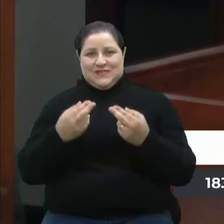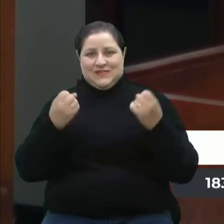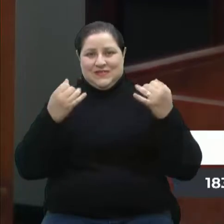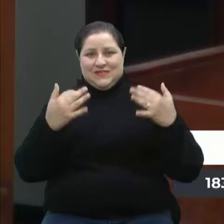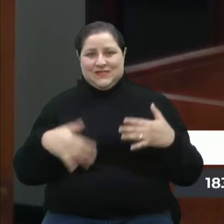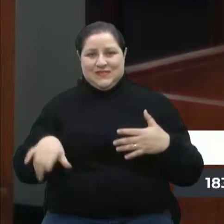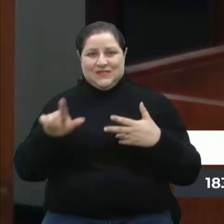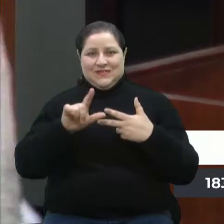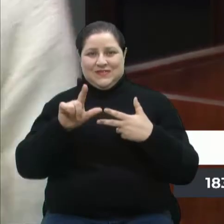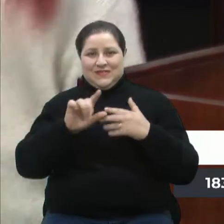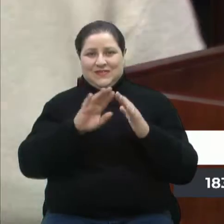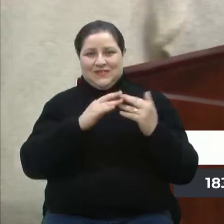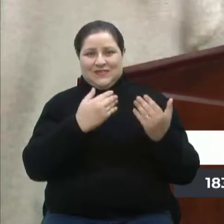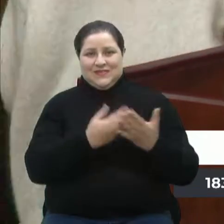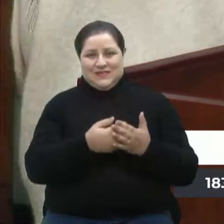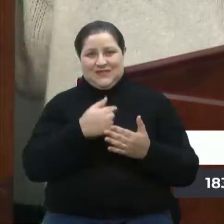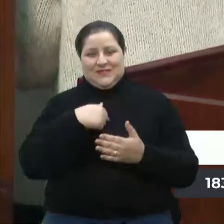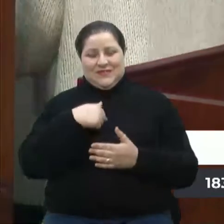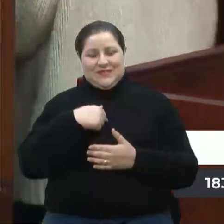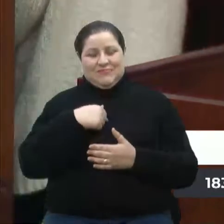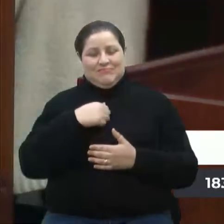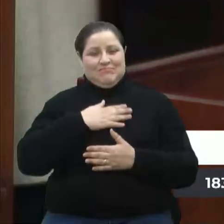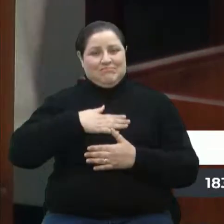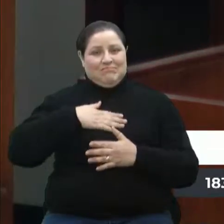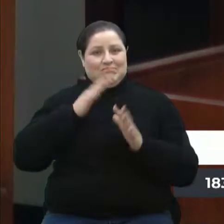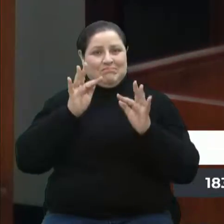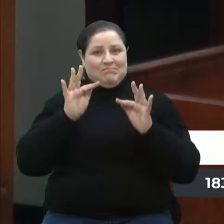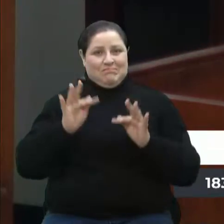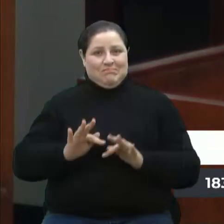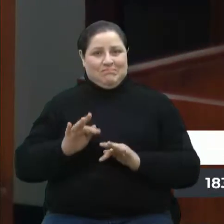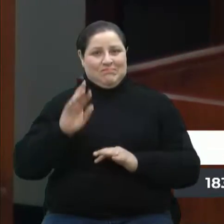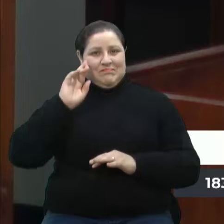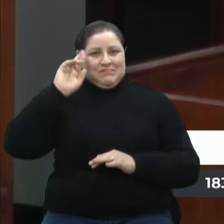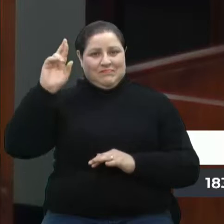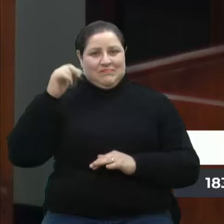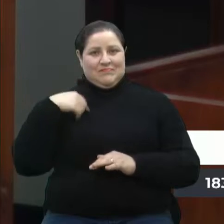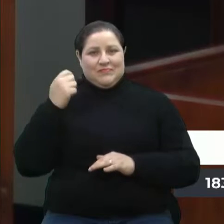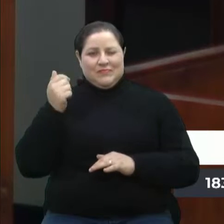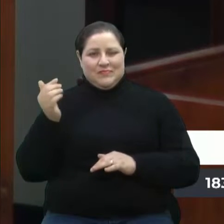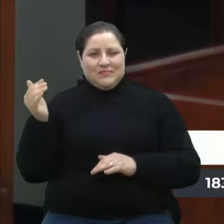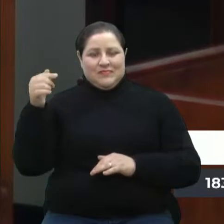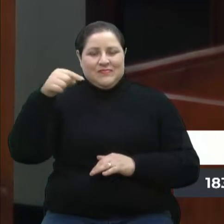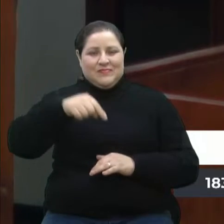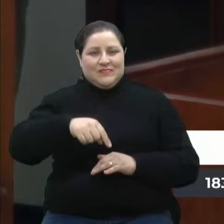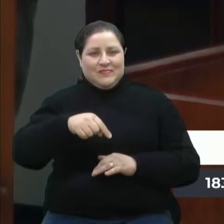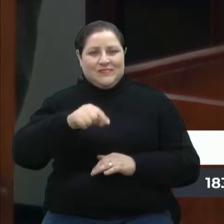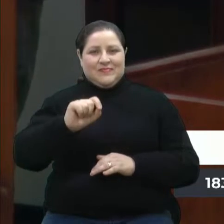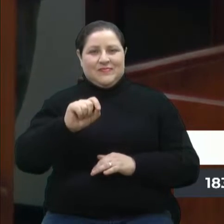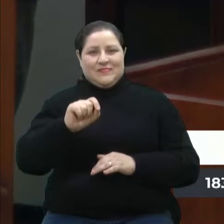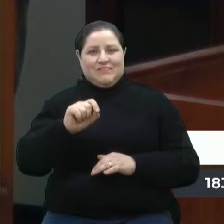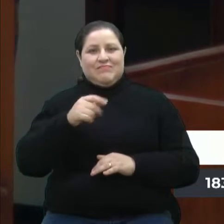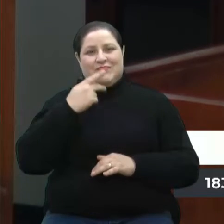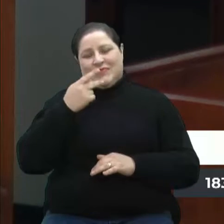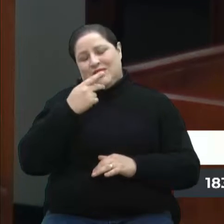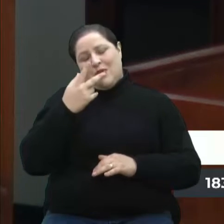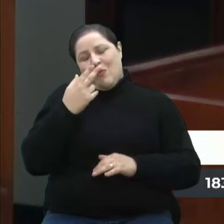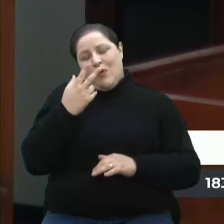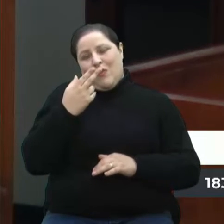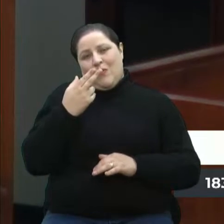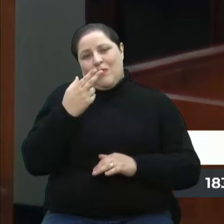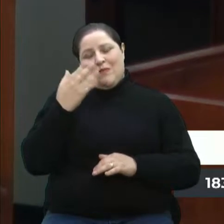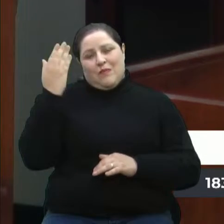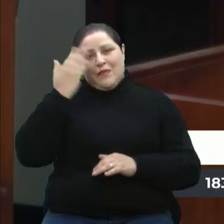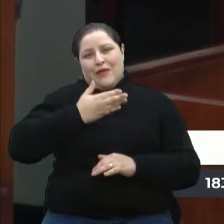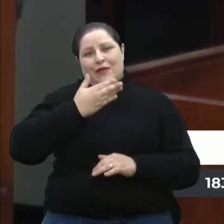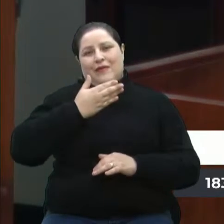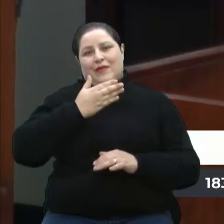Legislativo, da qual eu tenho a honra de ser diretora. E venho quase para uma prestação de contas, talvez seja